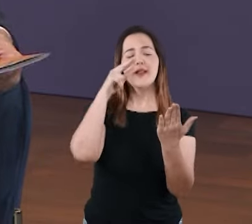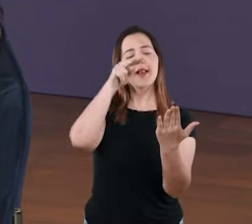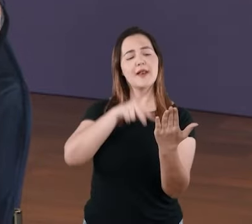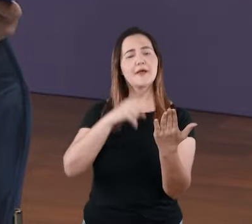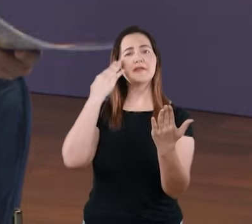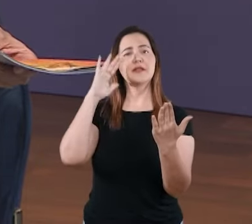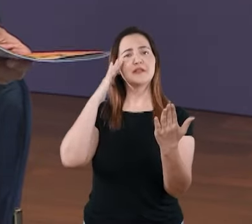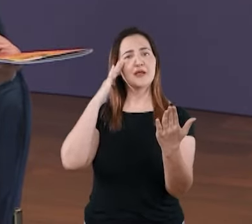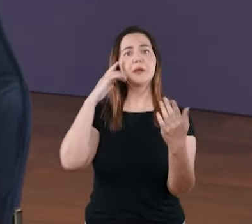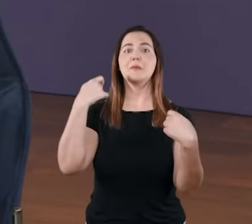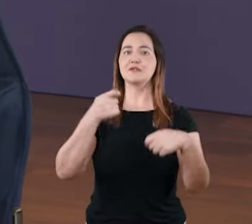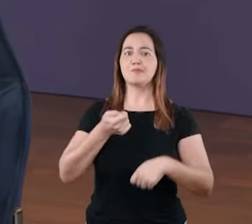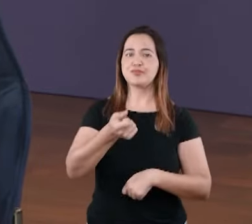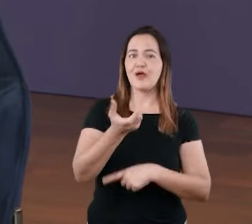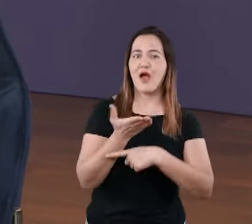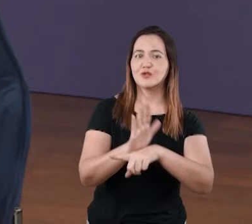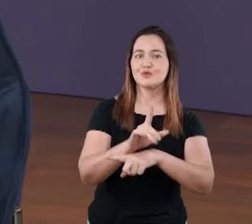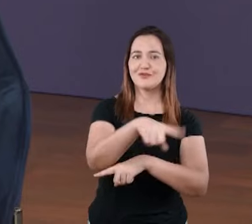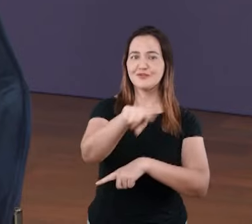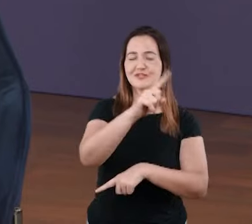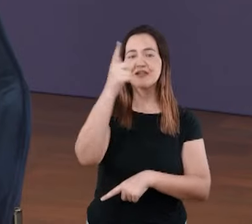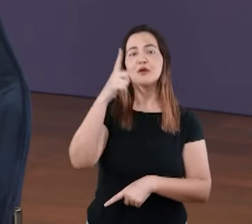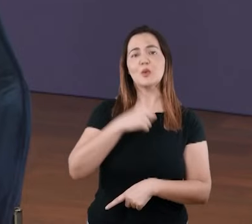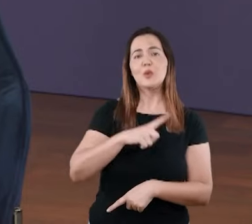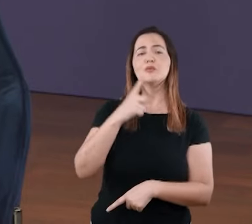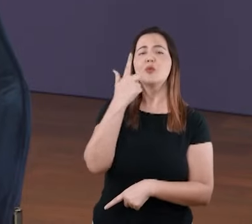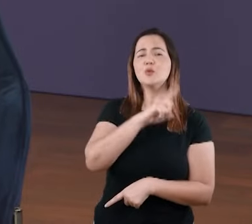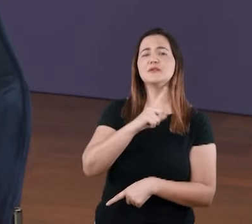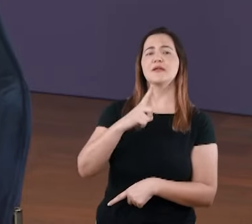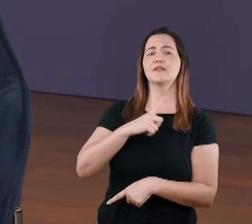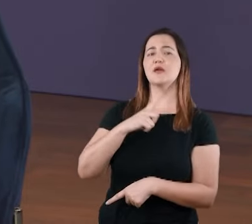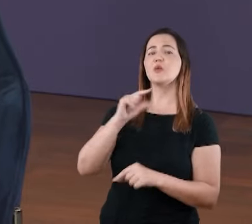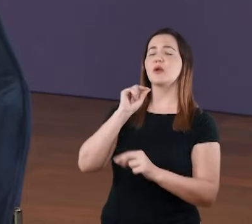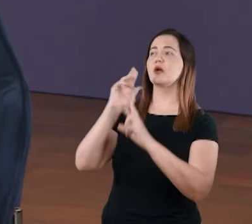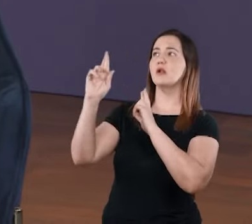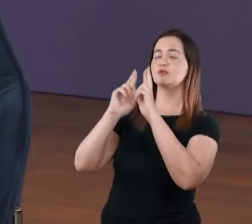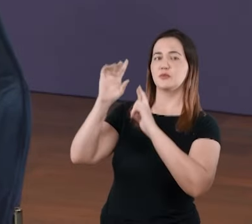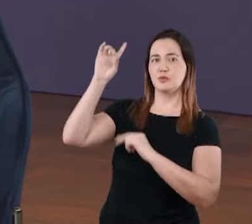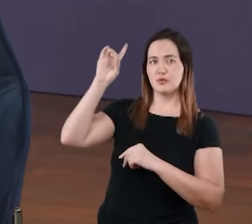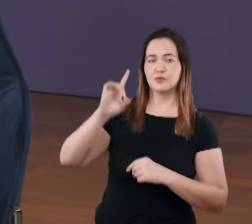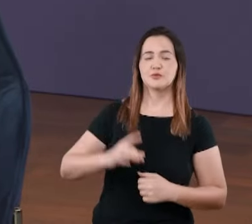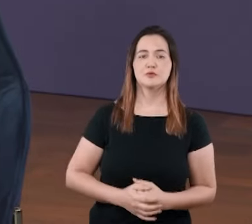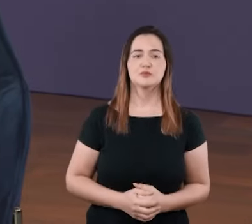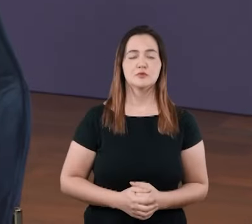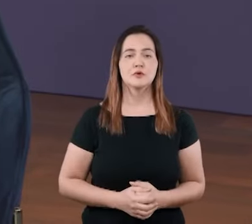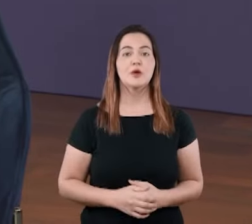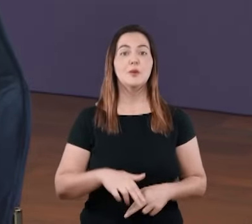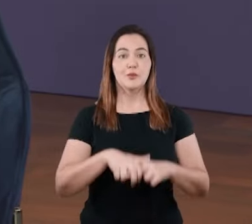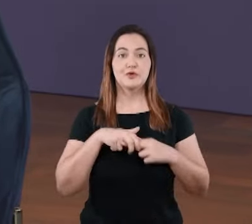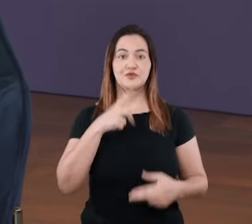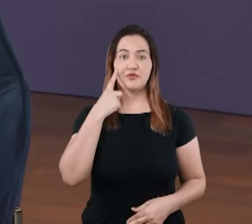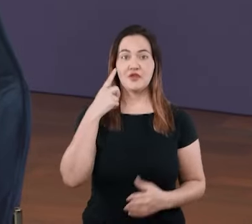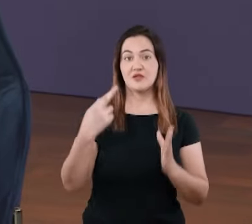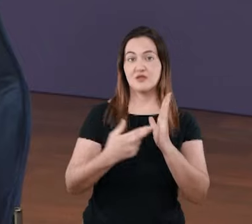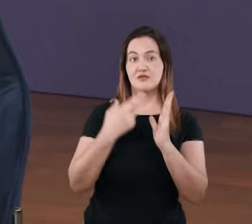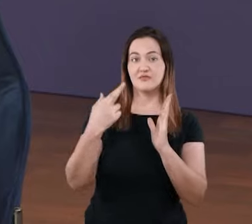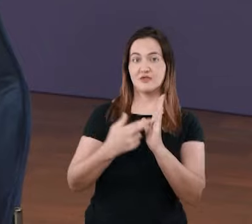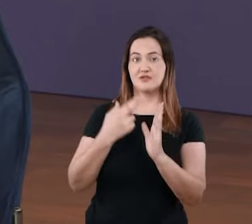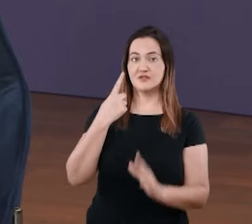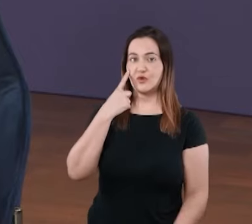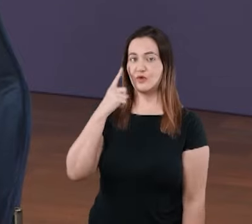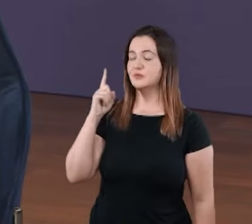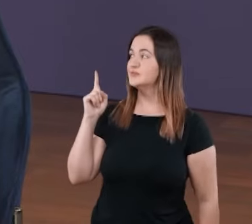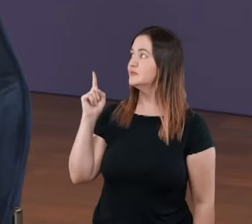entender e compreender tudo isso vai ajudar você a ter um melhor relacionamento com Deus. Por isso eu tenho nas minhas mãos aqui a revista